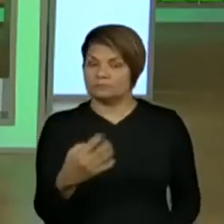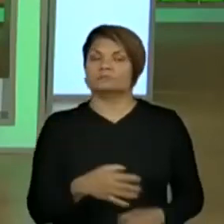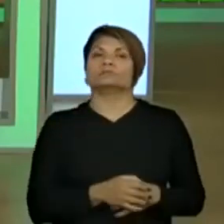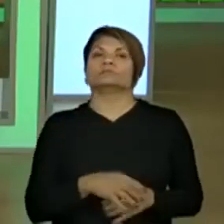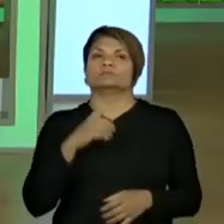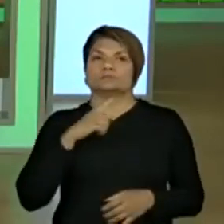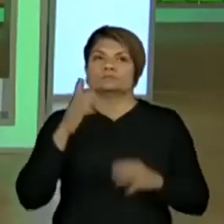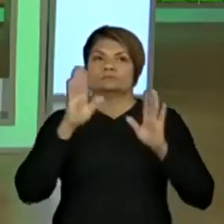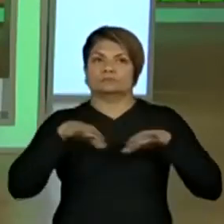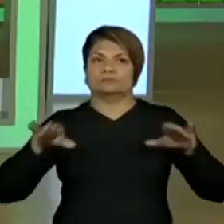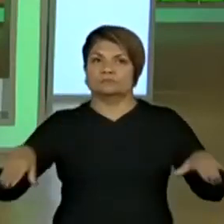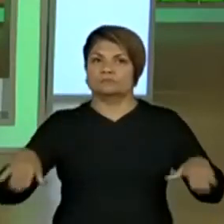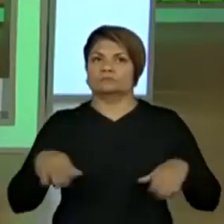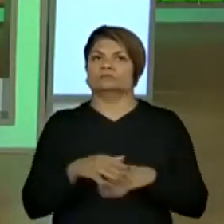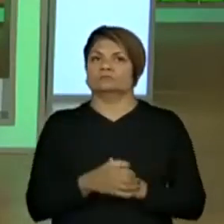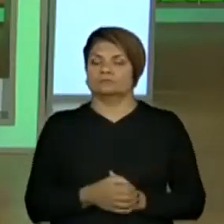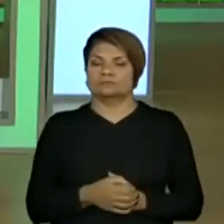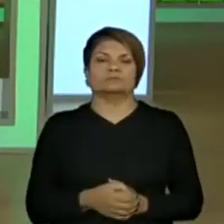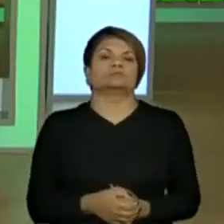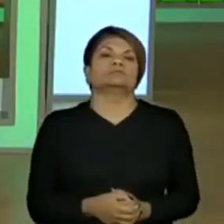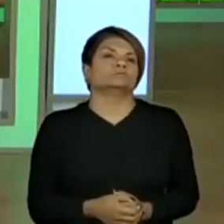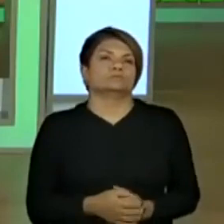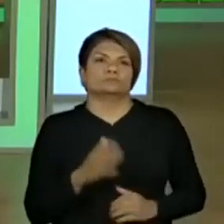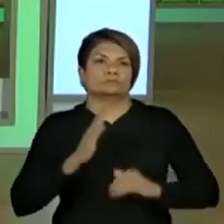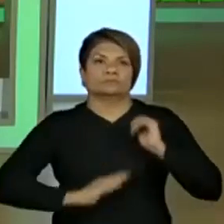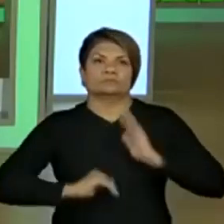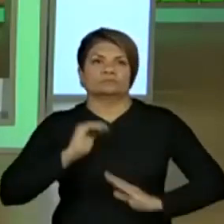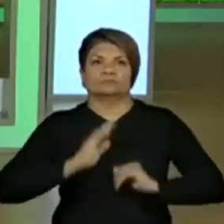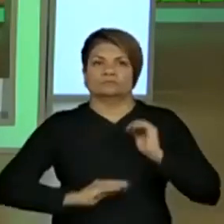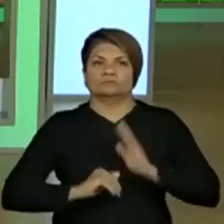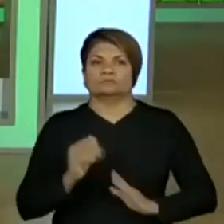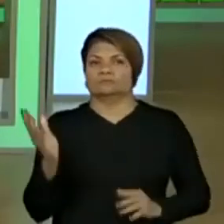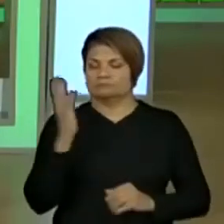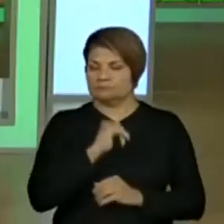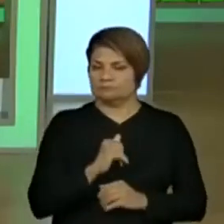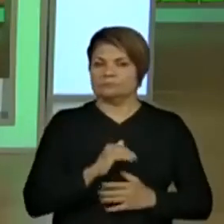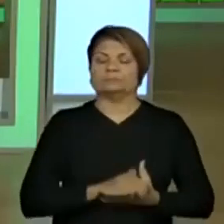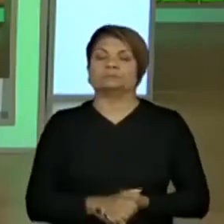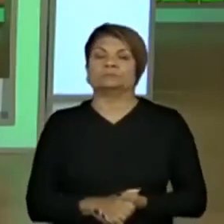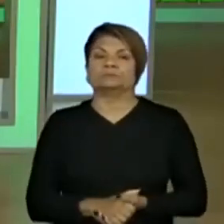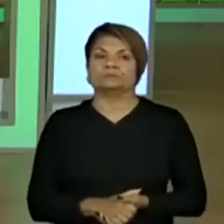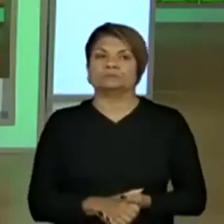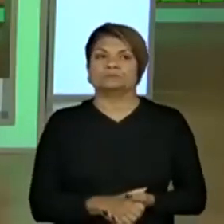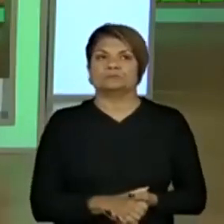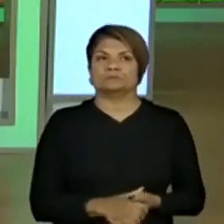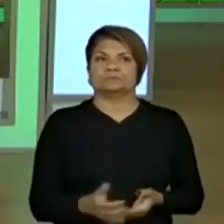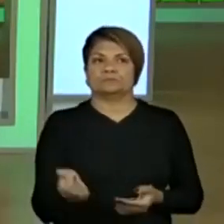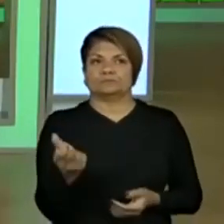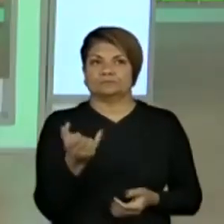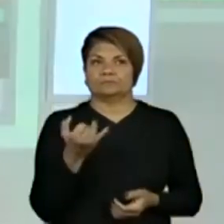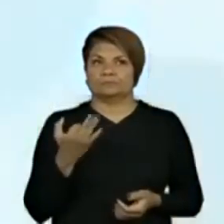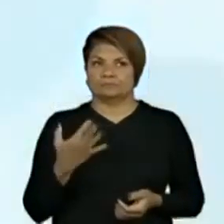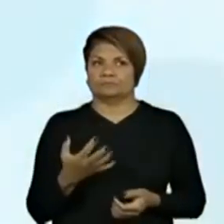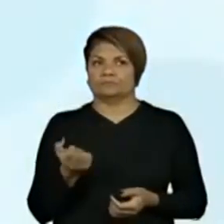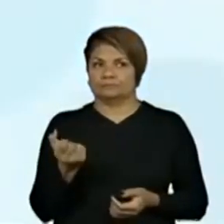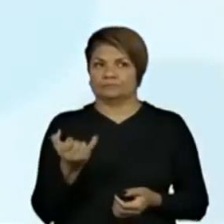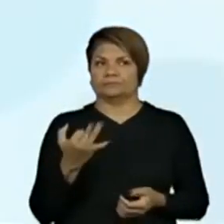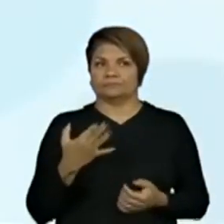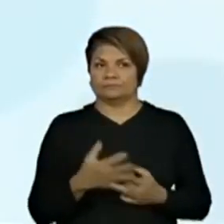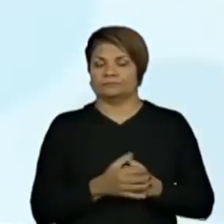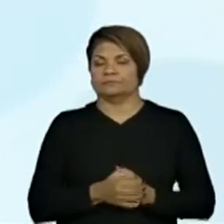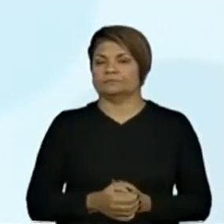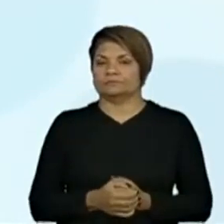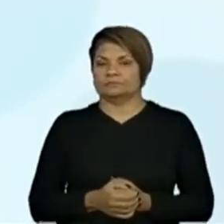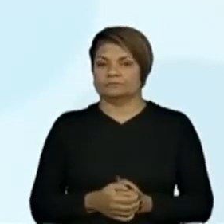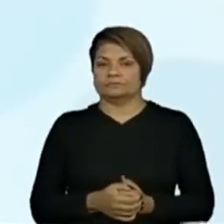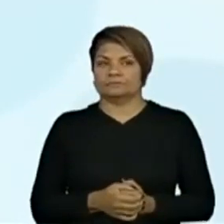né? Será? Ah, eu gosto de ver na prática. Vamos lá. Vamos comigo. Quantas moedas será que são necessárias?